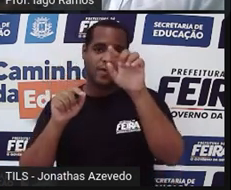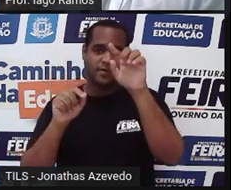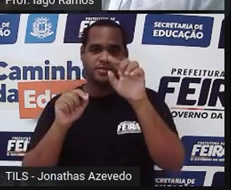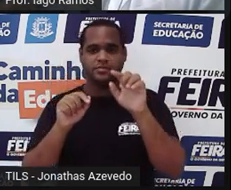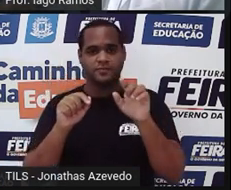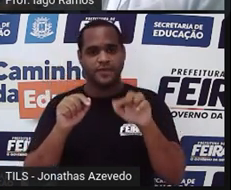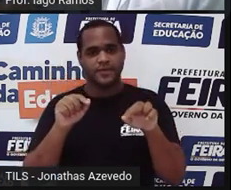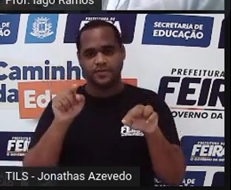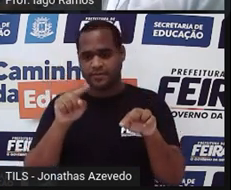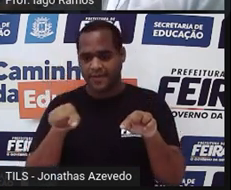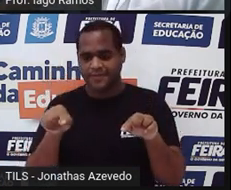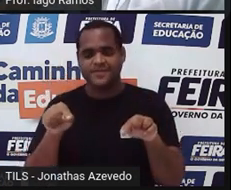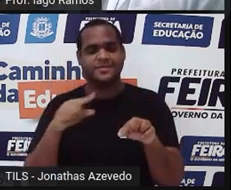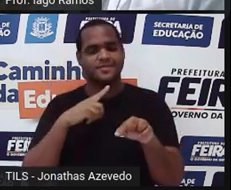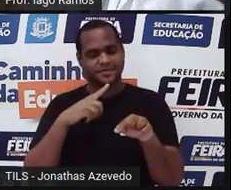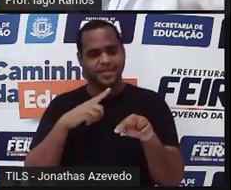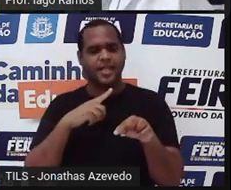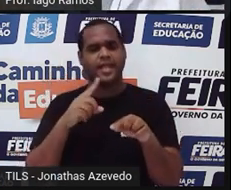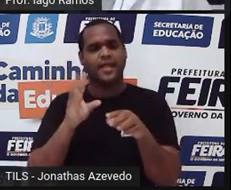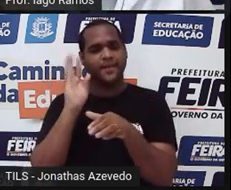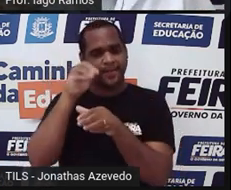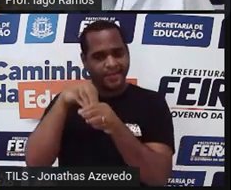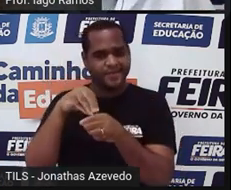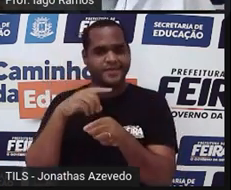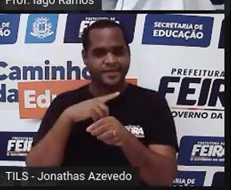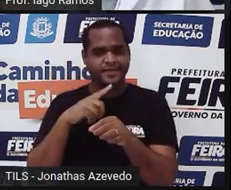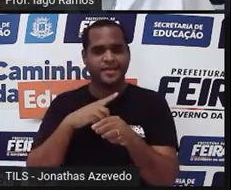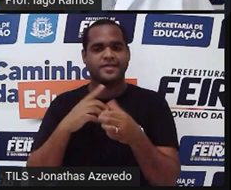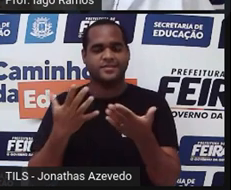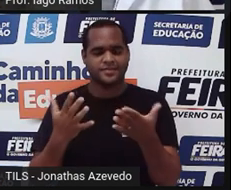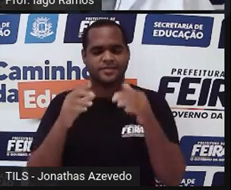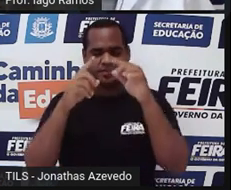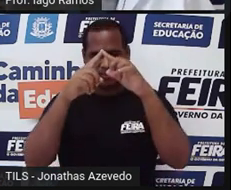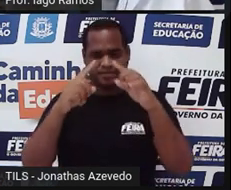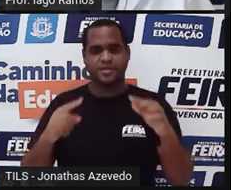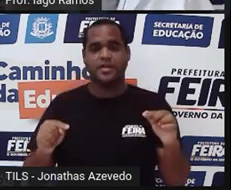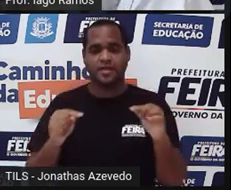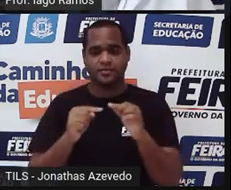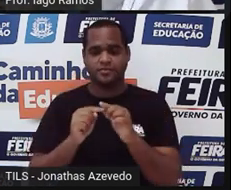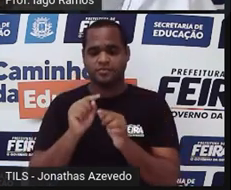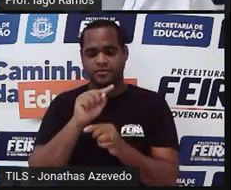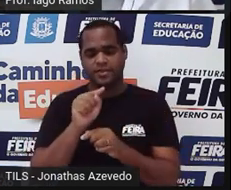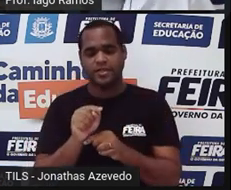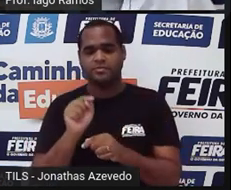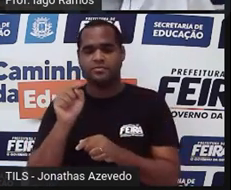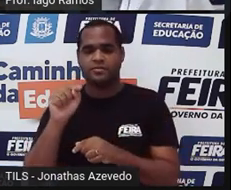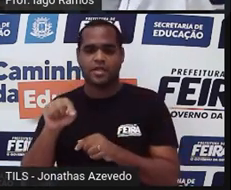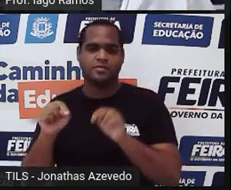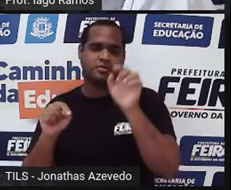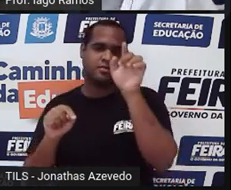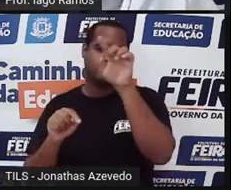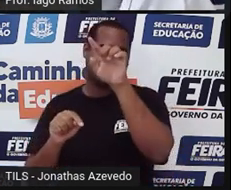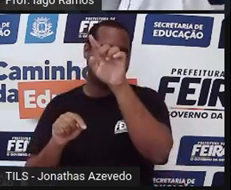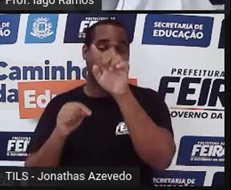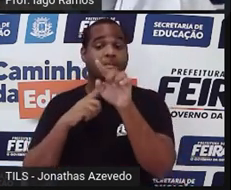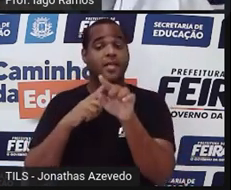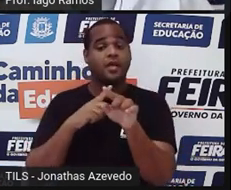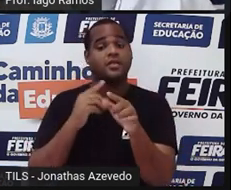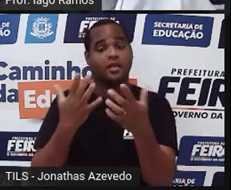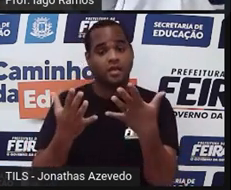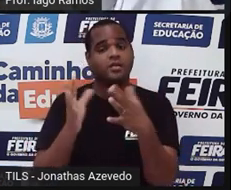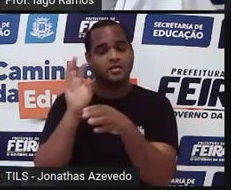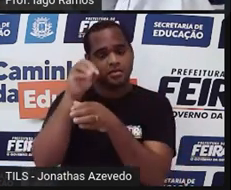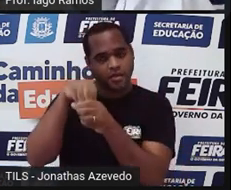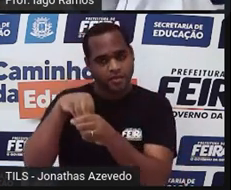aberturas que estão dentro do triângulo. Essas aberturas são os ângulos, né? Ângulos internos, porque essas aberturas